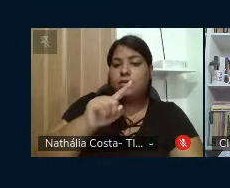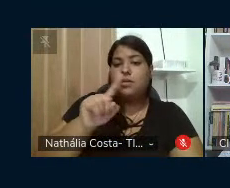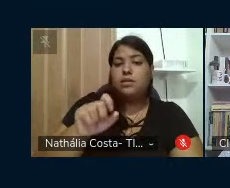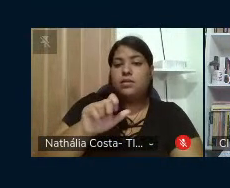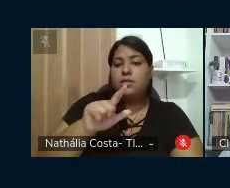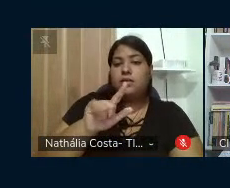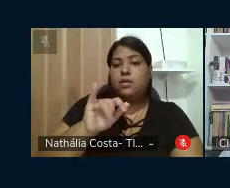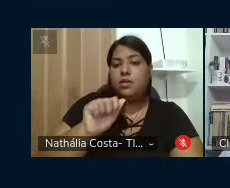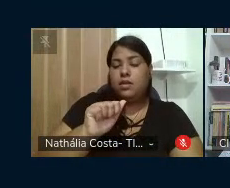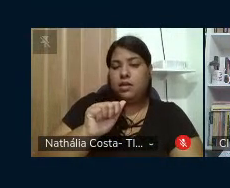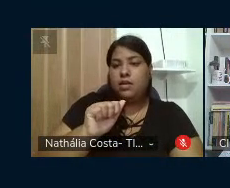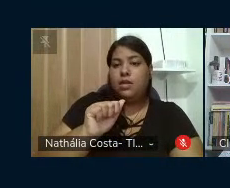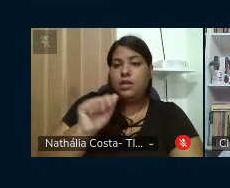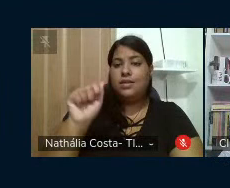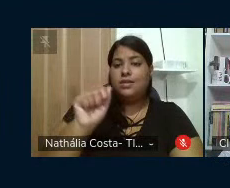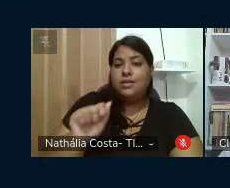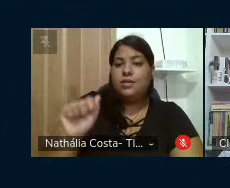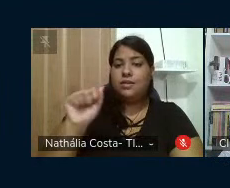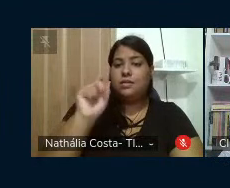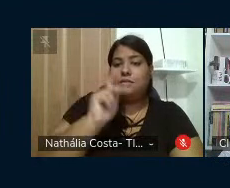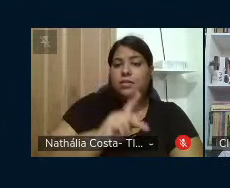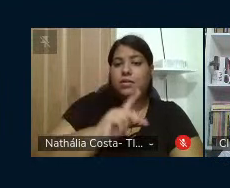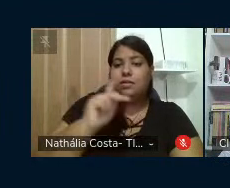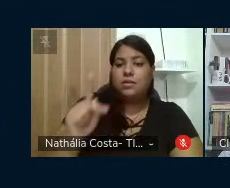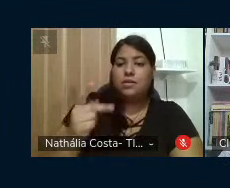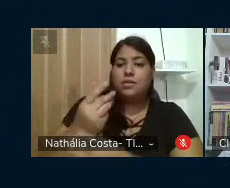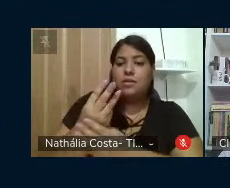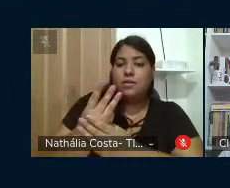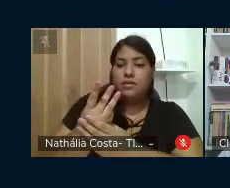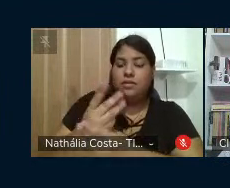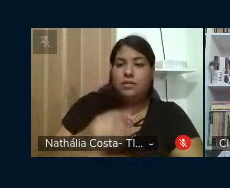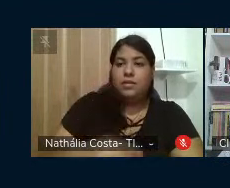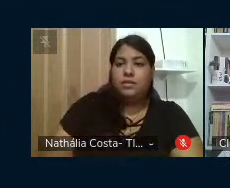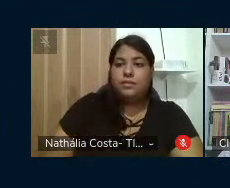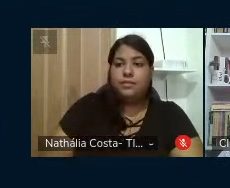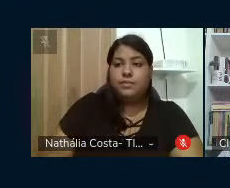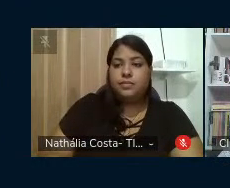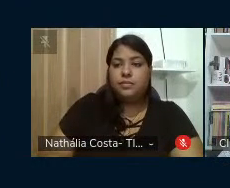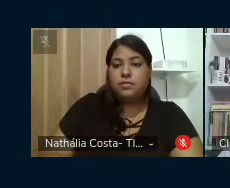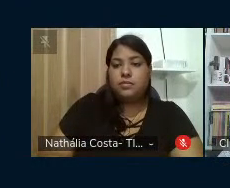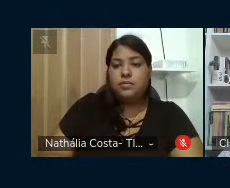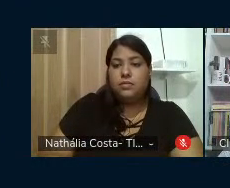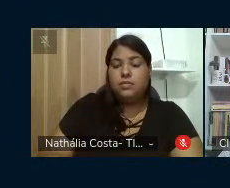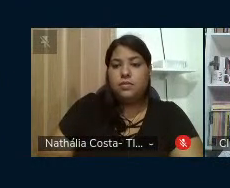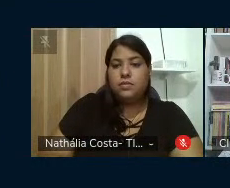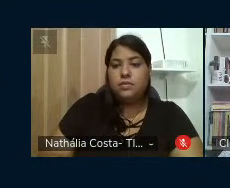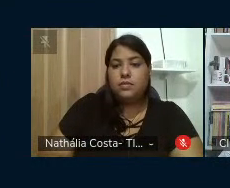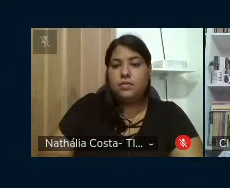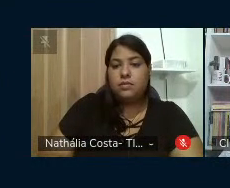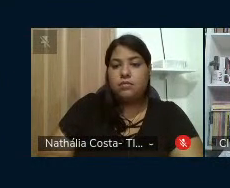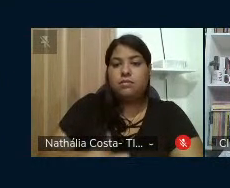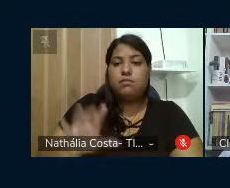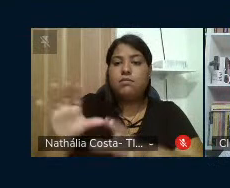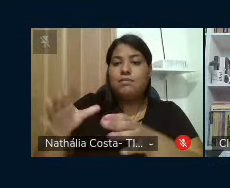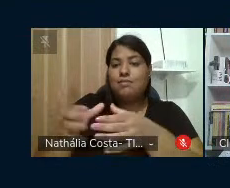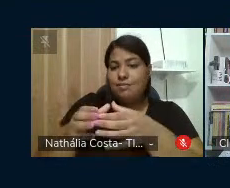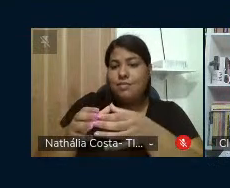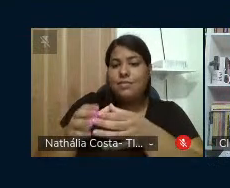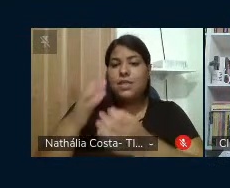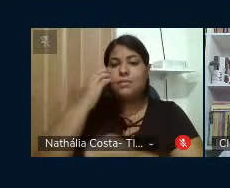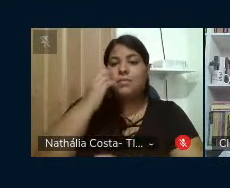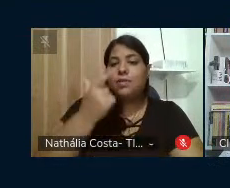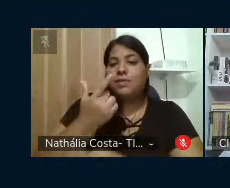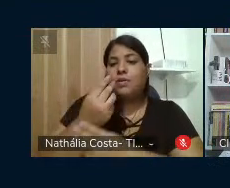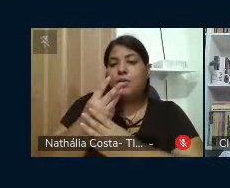Associação dos Professores da UFPE então a realização é da Casa Paulo Freire da UFPE